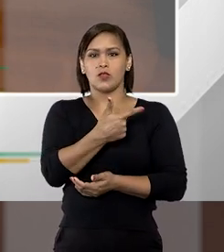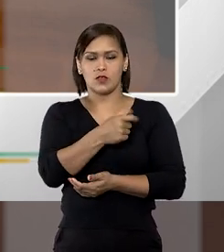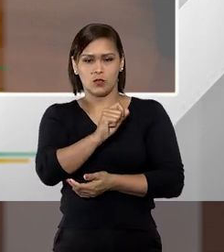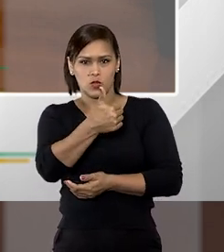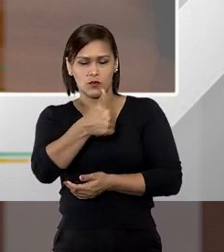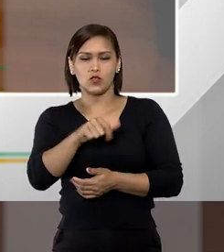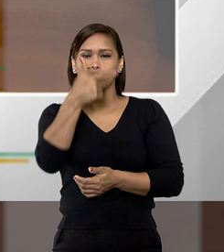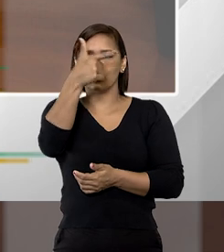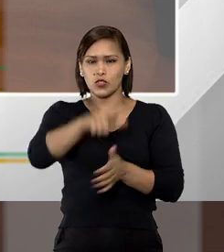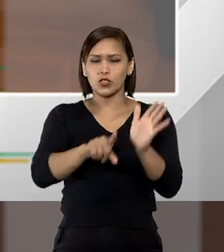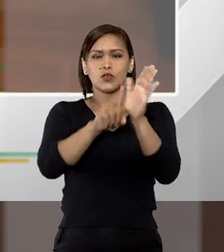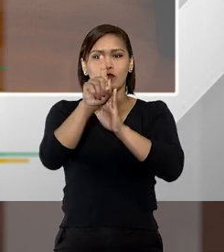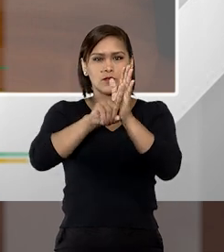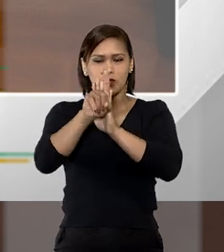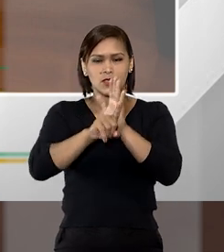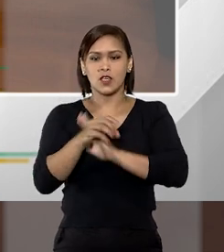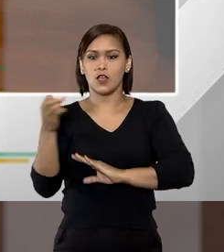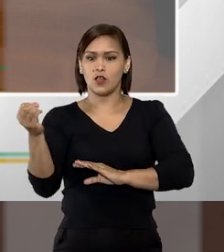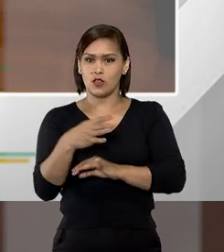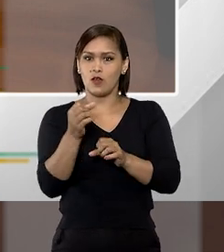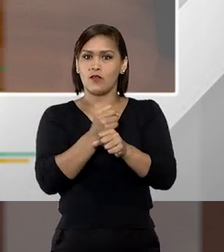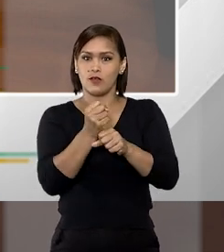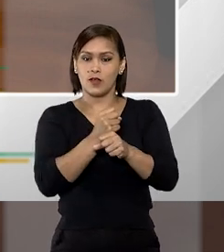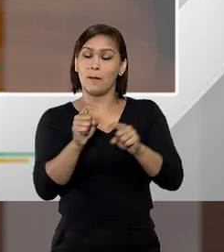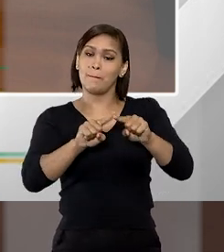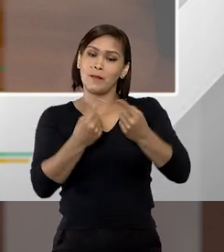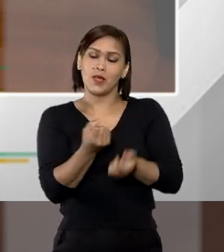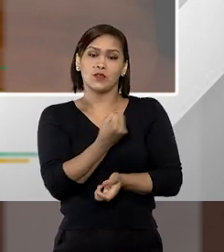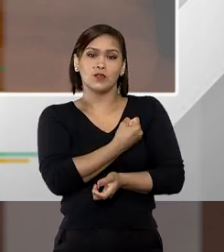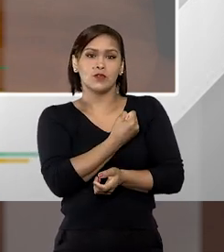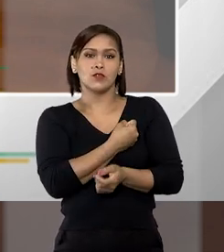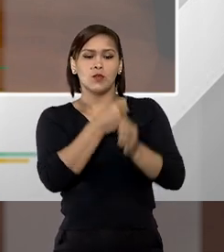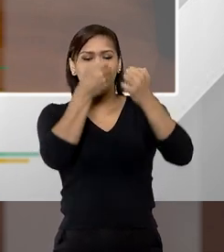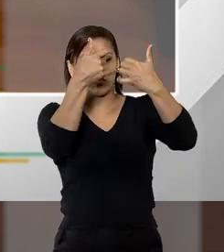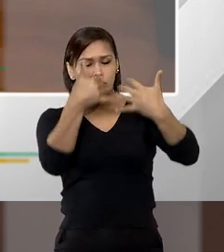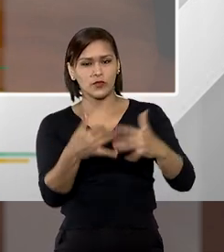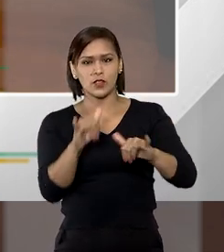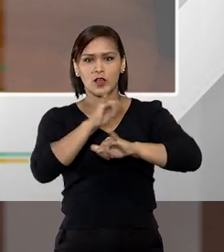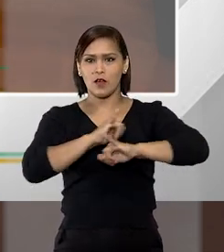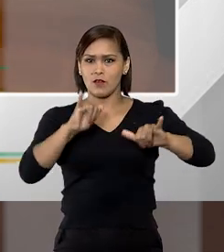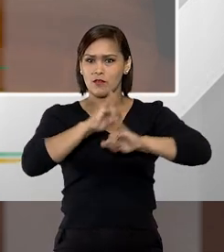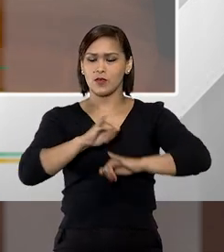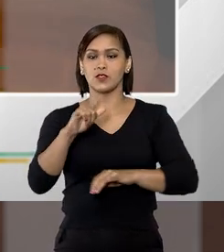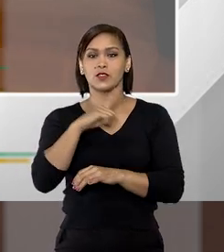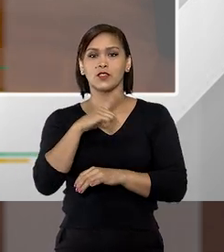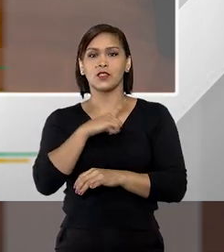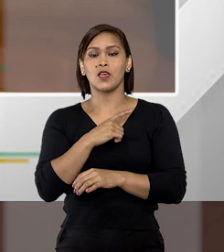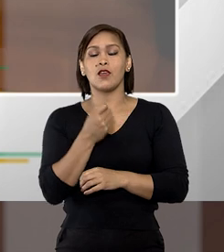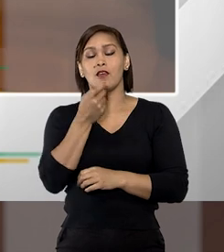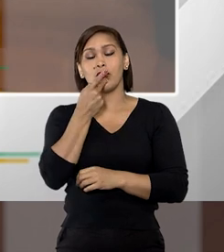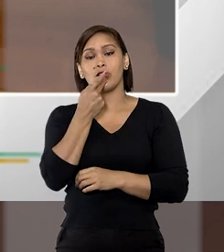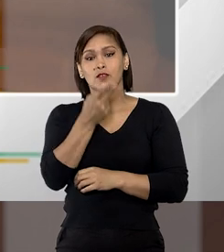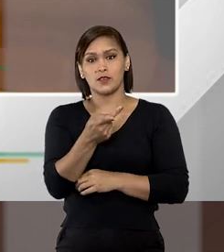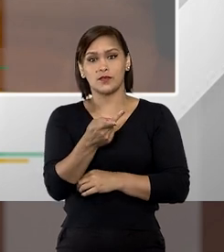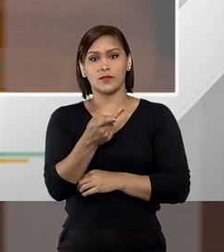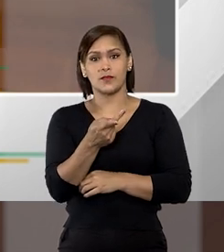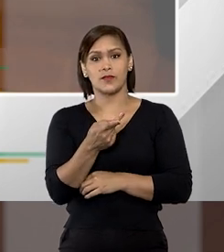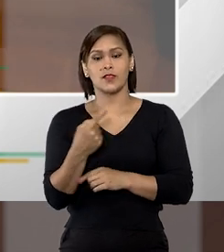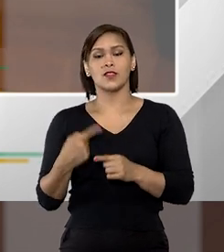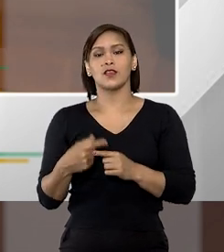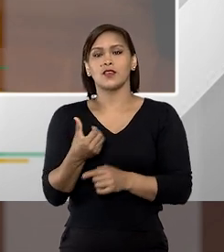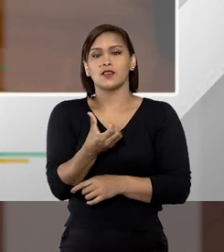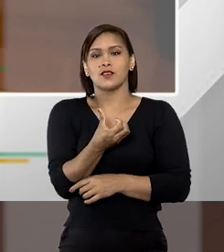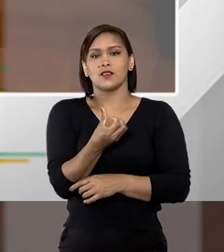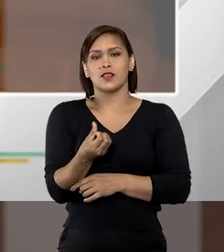gente fazer de novo essa pesquisa e atualizar essas informações, mas os dados últimos que a gente tem de 2019 vão dizer que